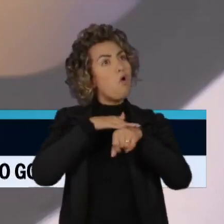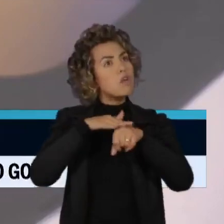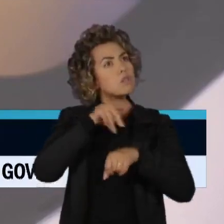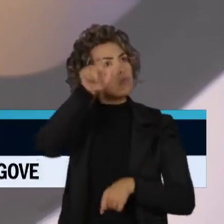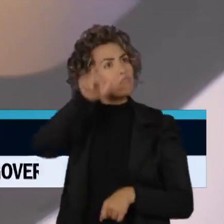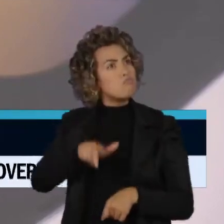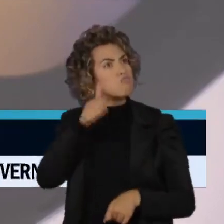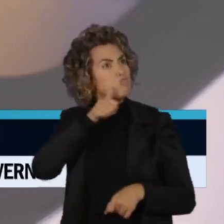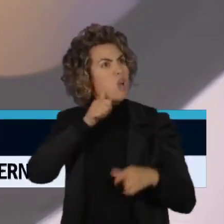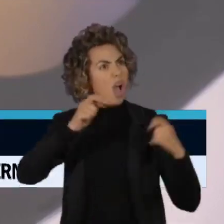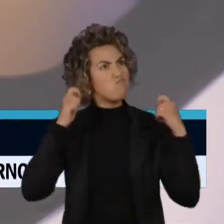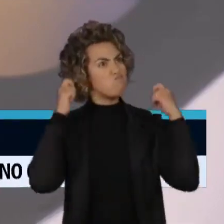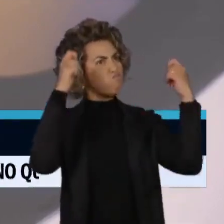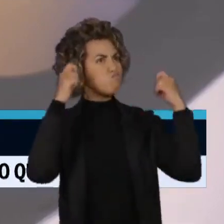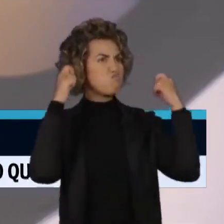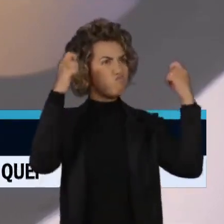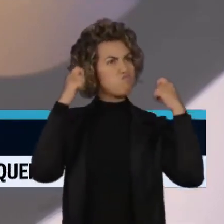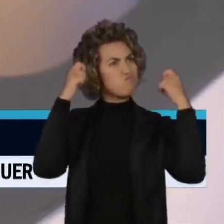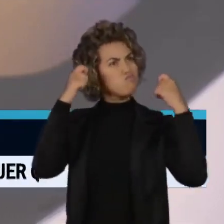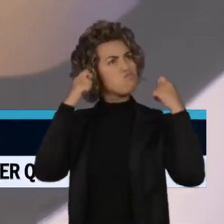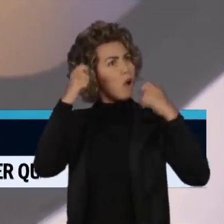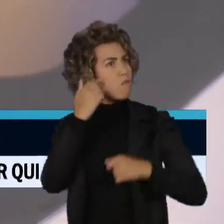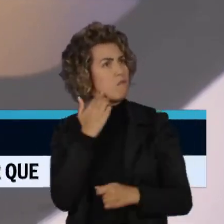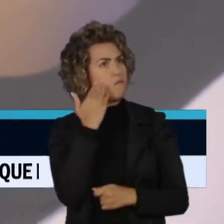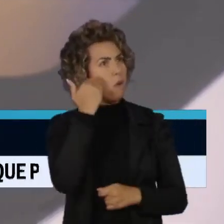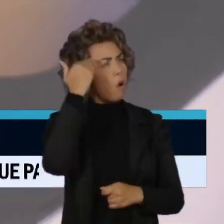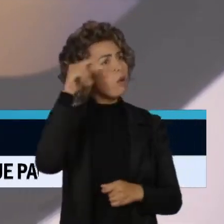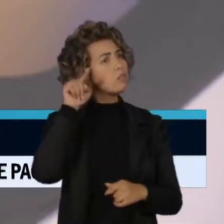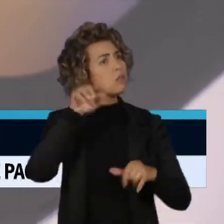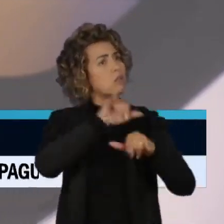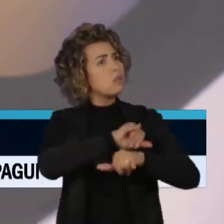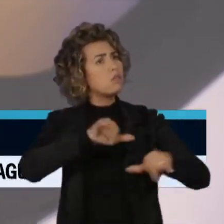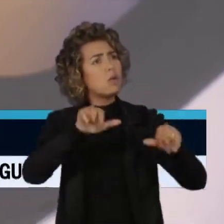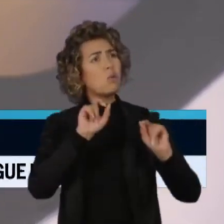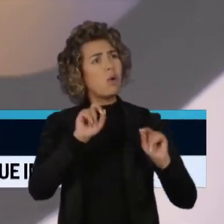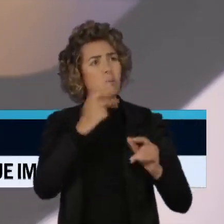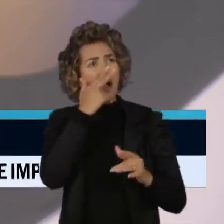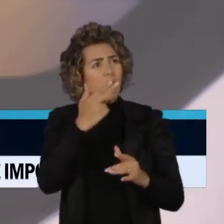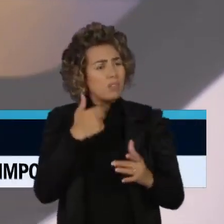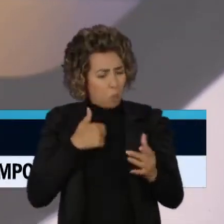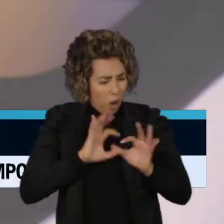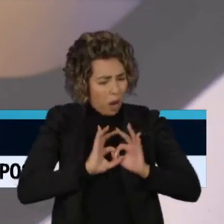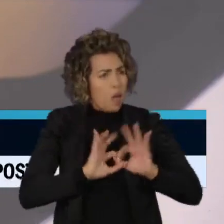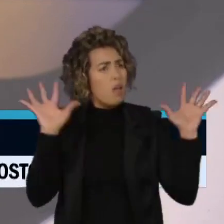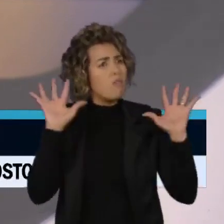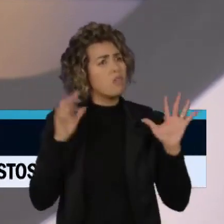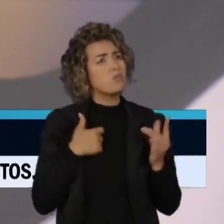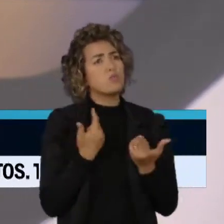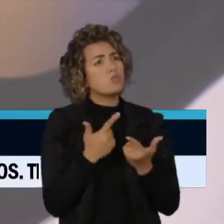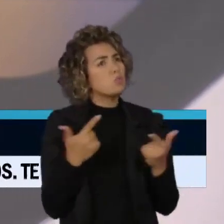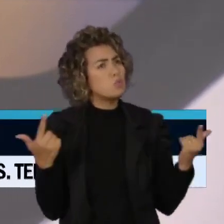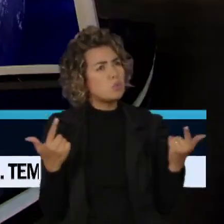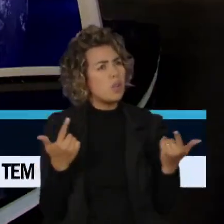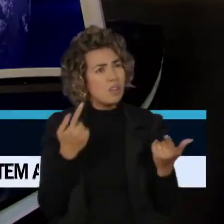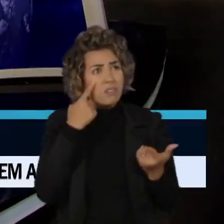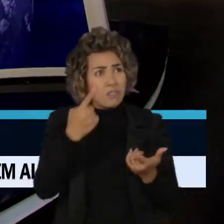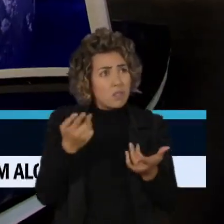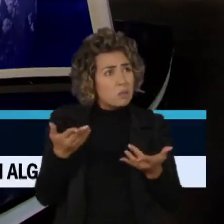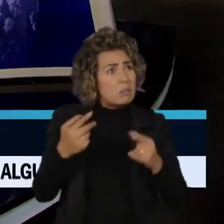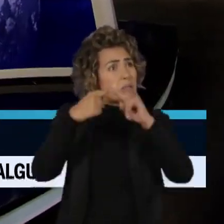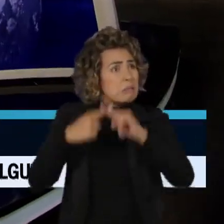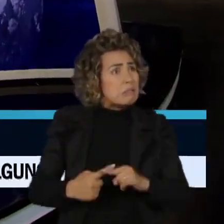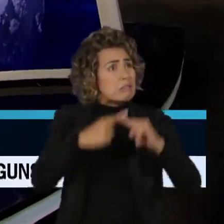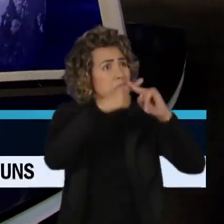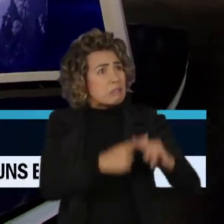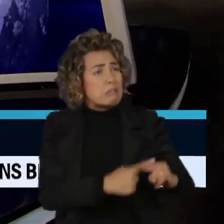ativista feminista sudanesa. E ela falava da falta de liberdade de expressão e do quanto esses conflitos, como esse que a gente está vendo agora,